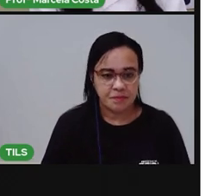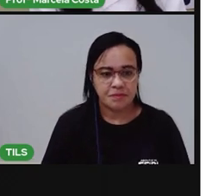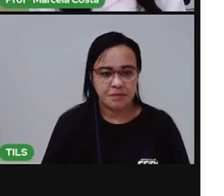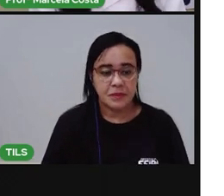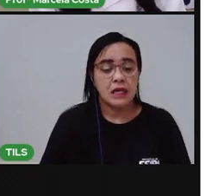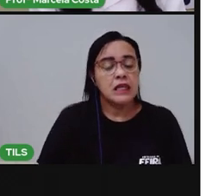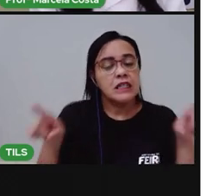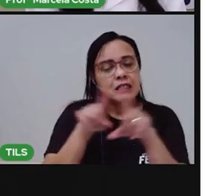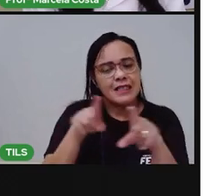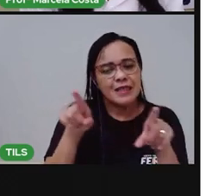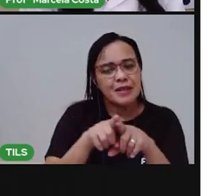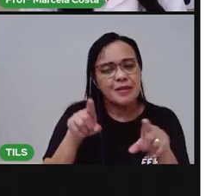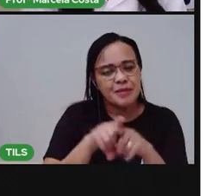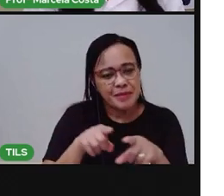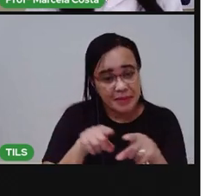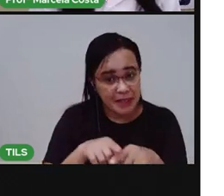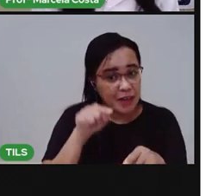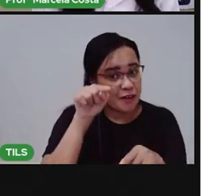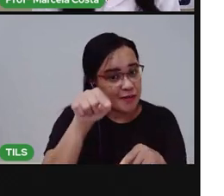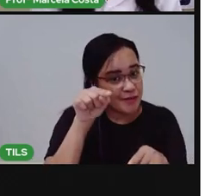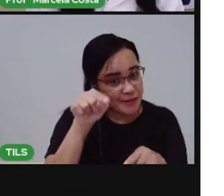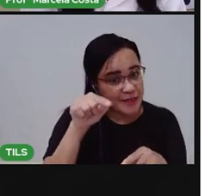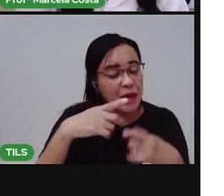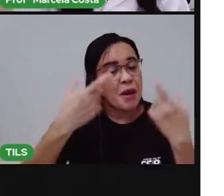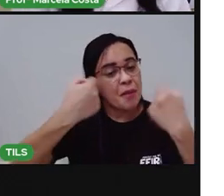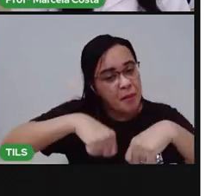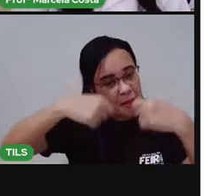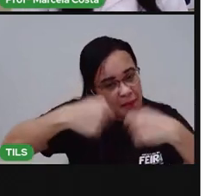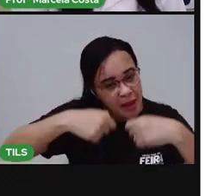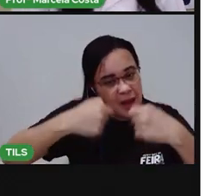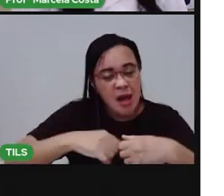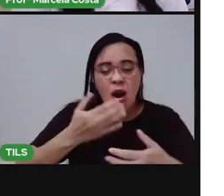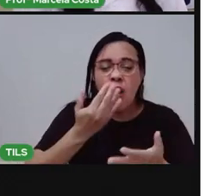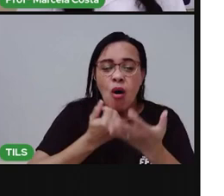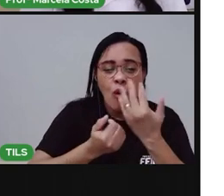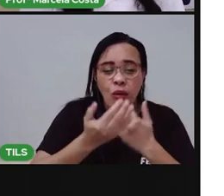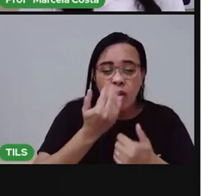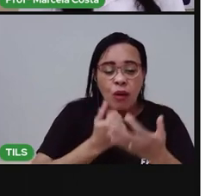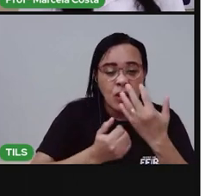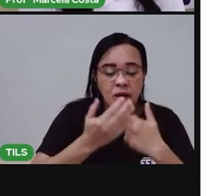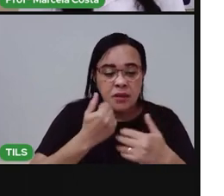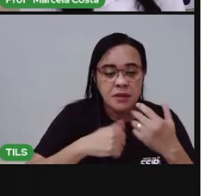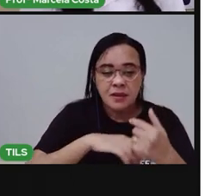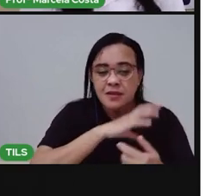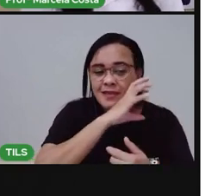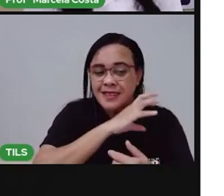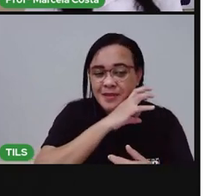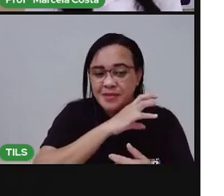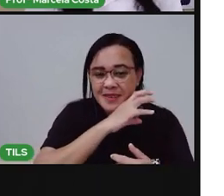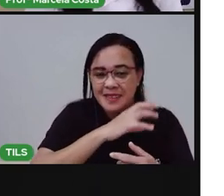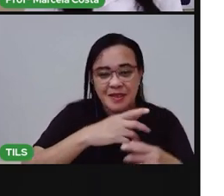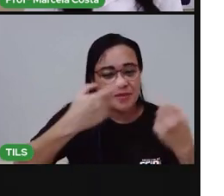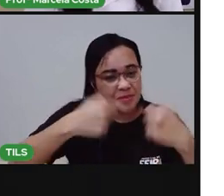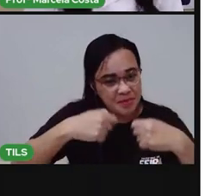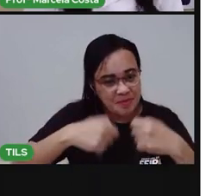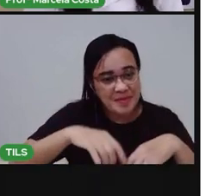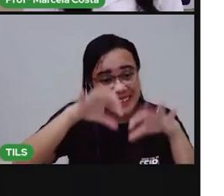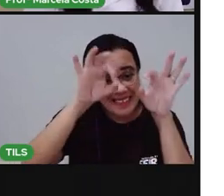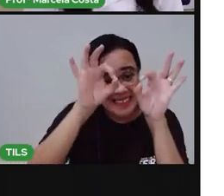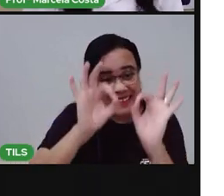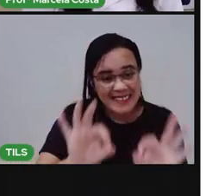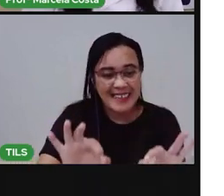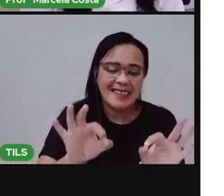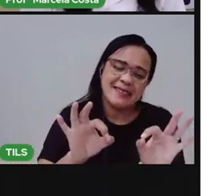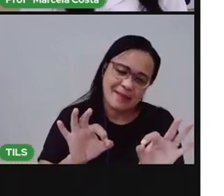Também precisamos cuidar de uma alimentação adequada para os animais. Tá, crianças? Os